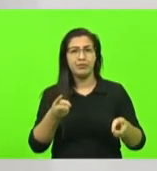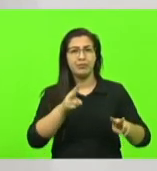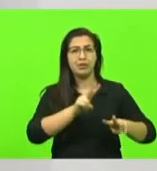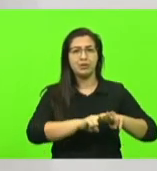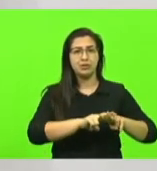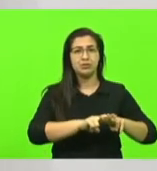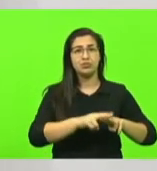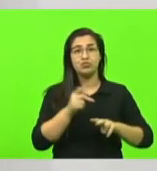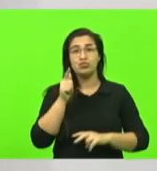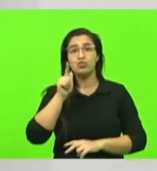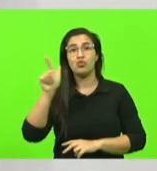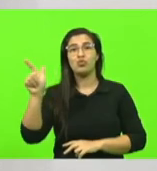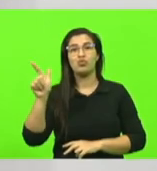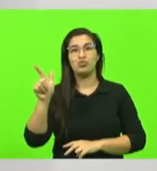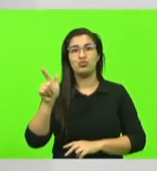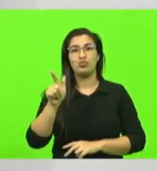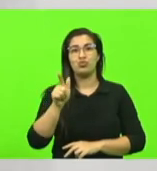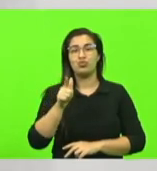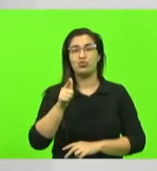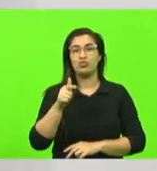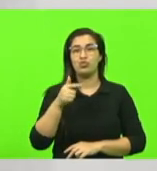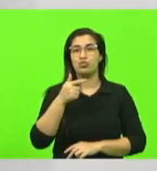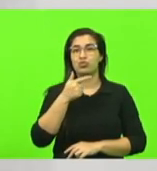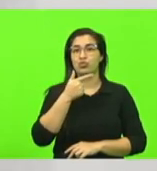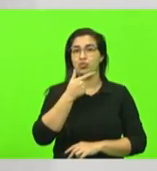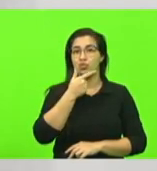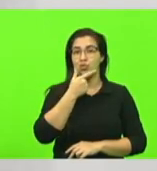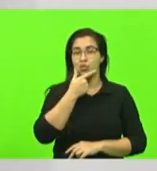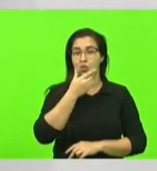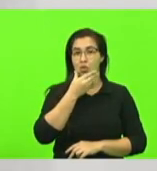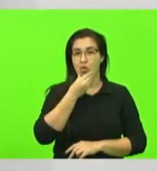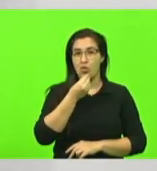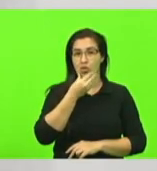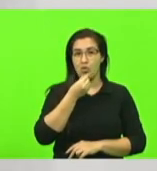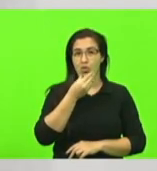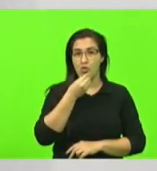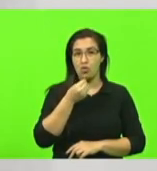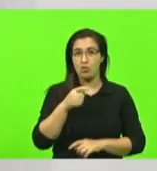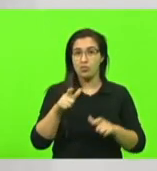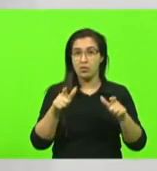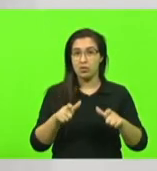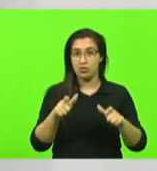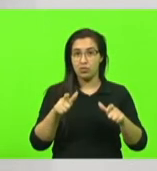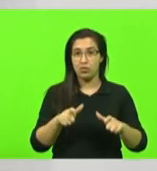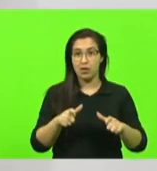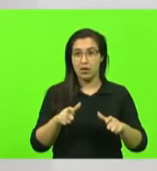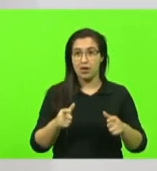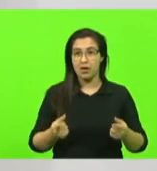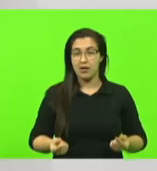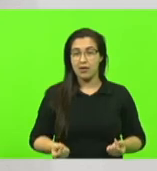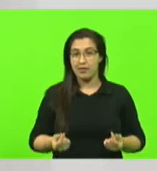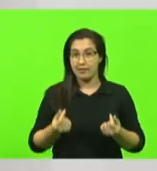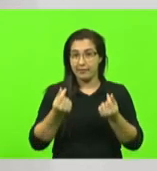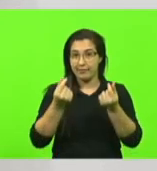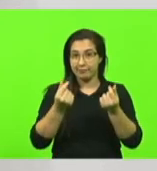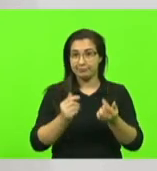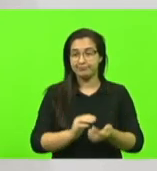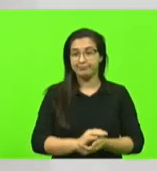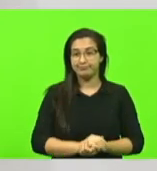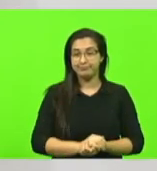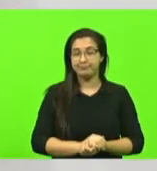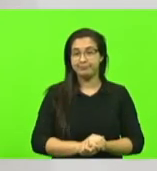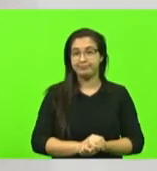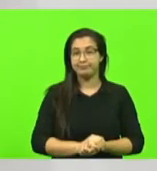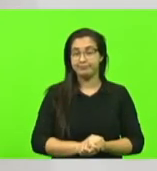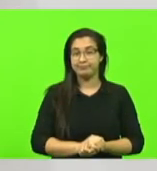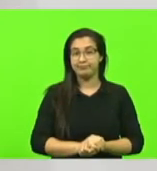jovem lá no oeste no município de riqueza deputado Chiton que